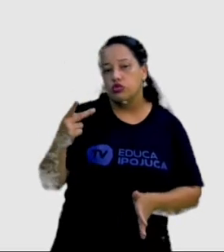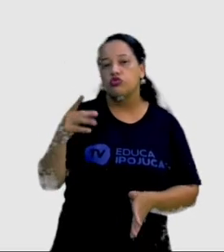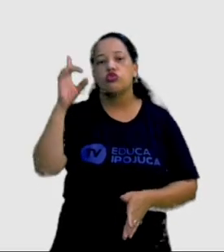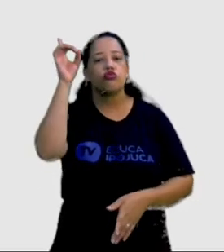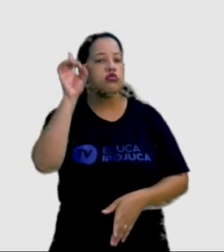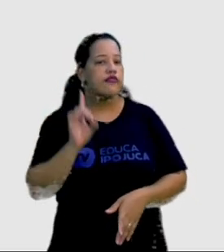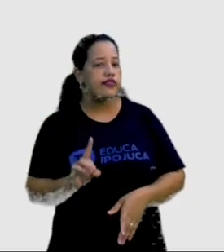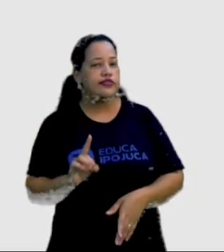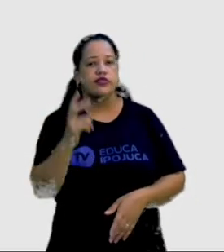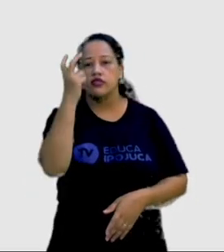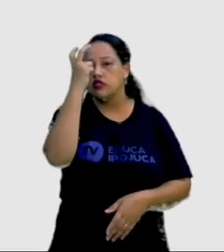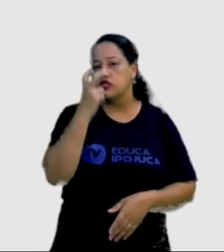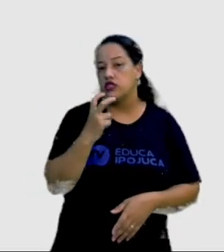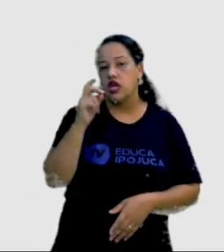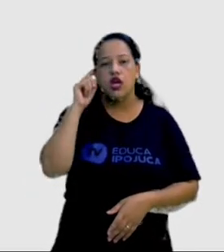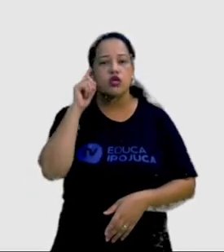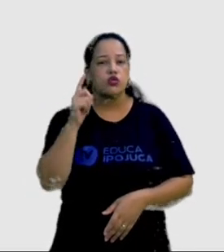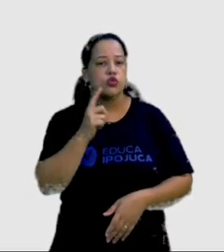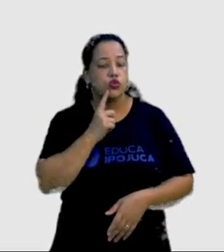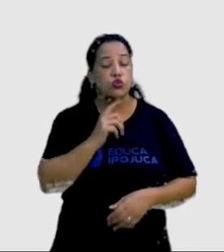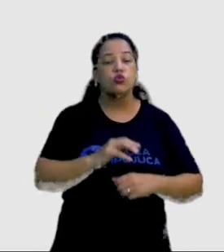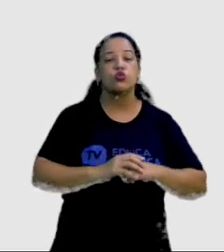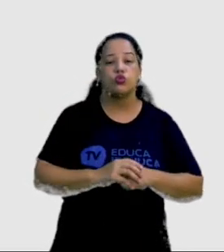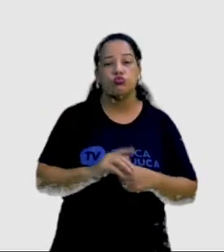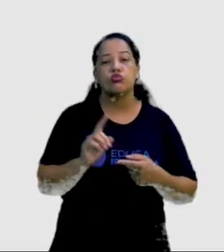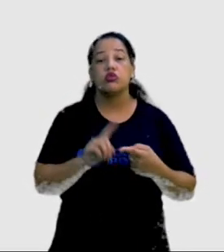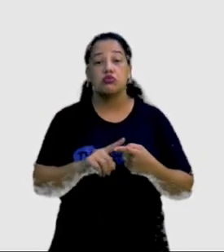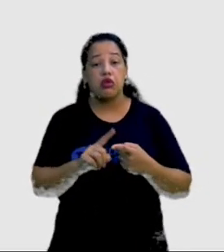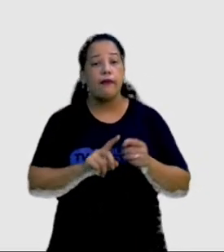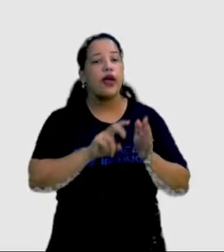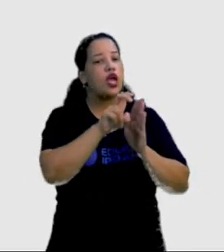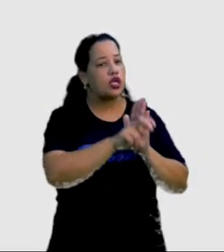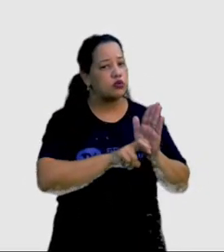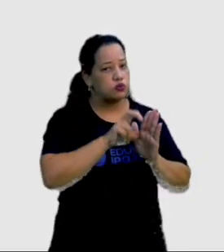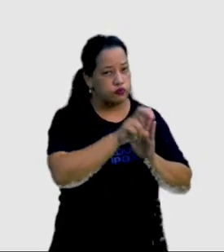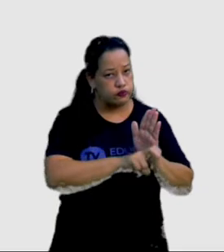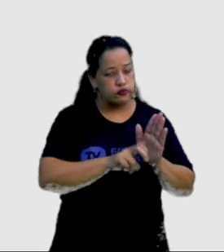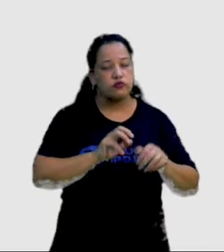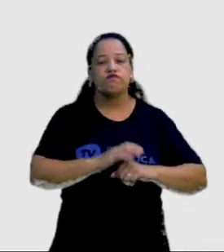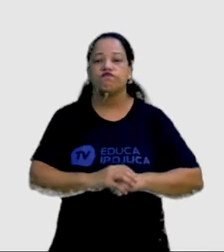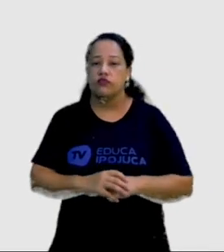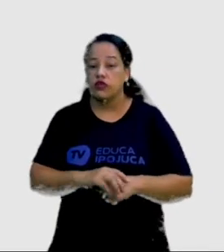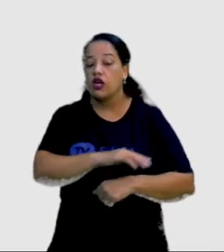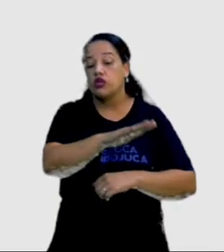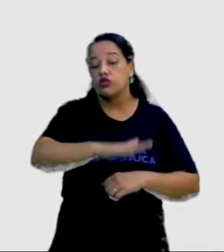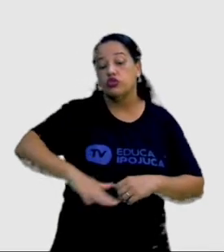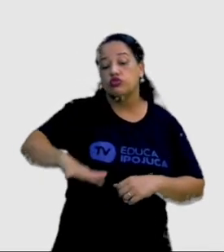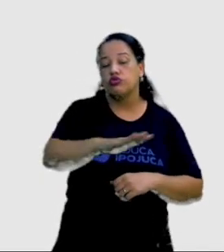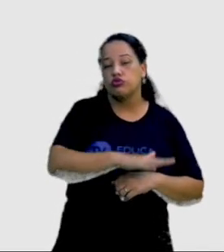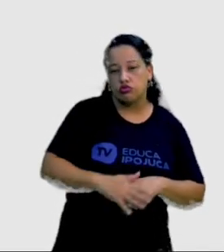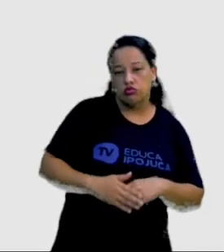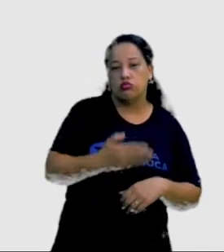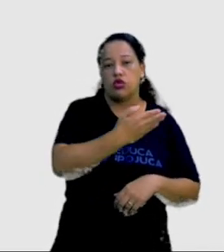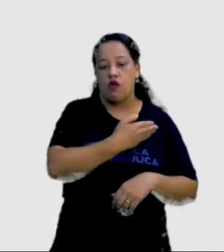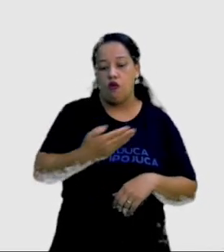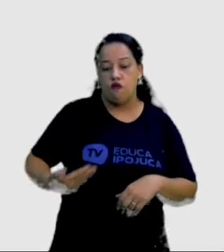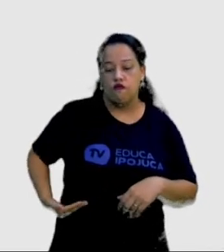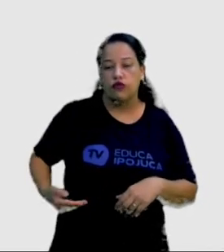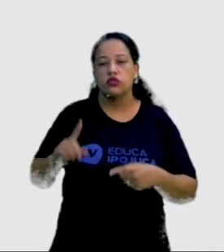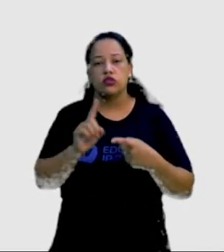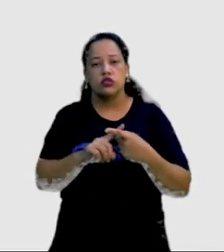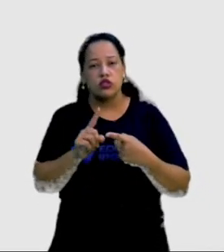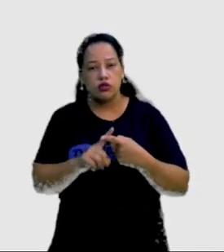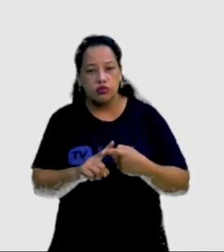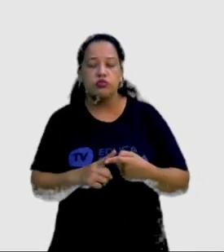cegos, surdos e usuários de cadeiras de rodas em espaços públicos ou